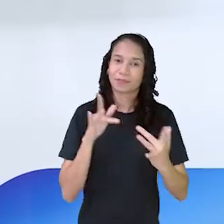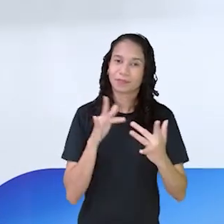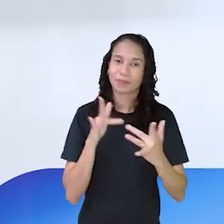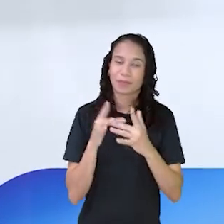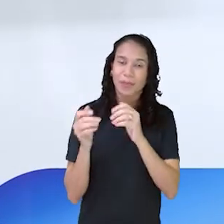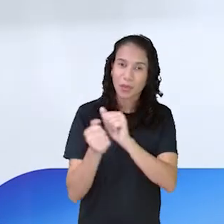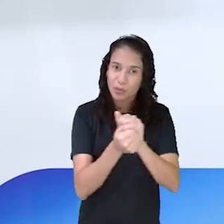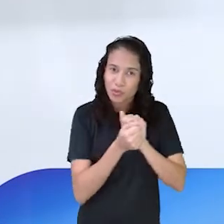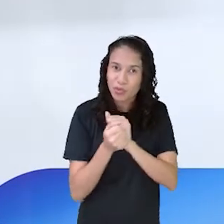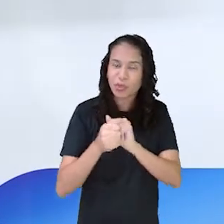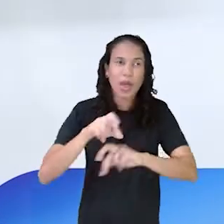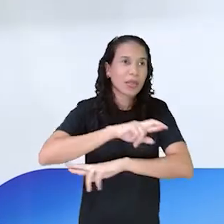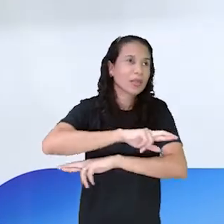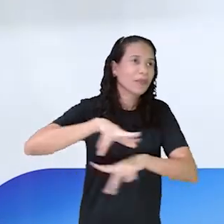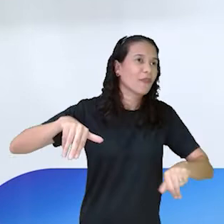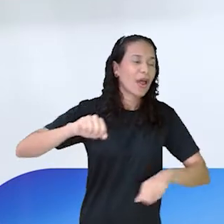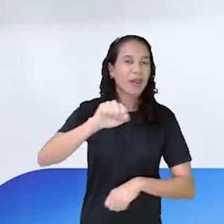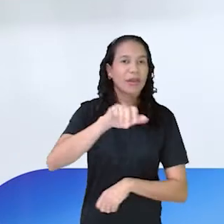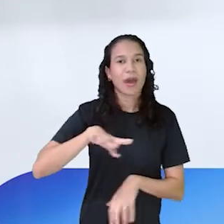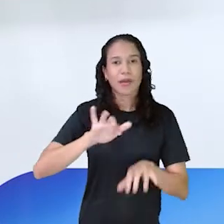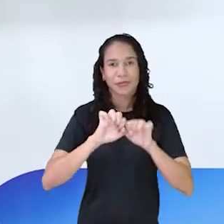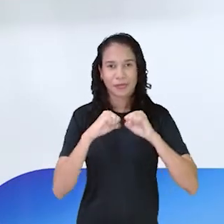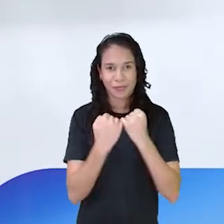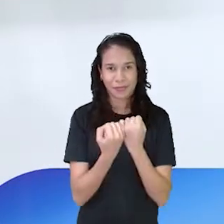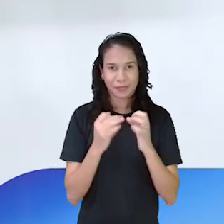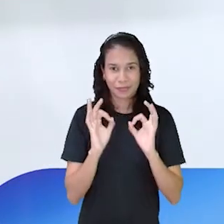com a gente. Em vários ambientes sociais.